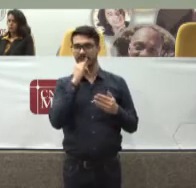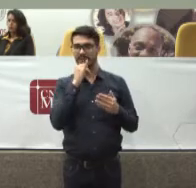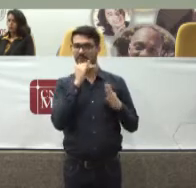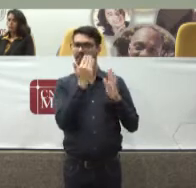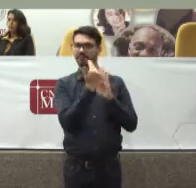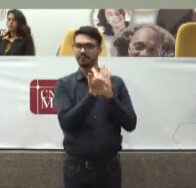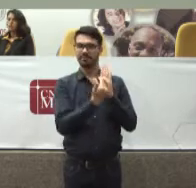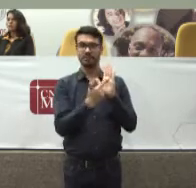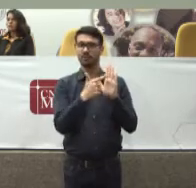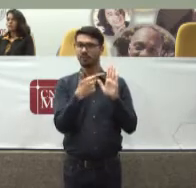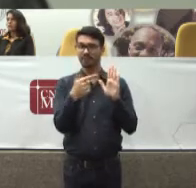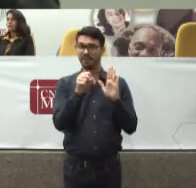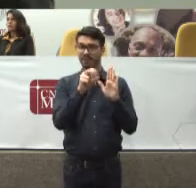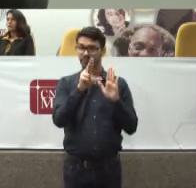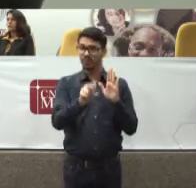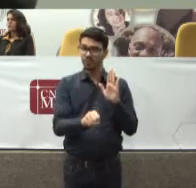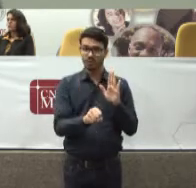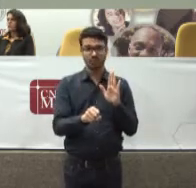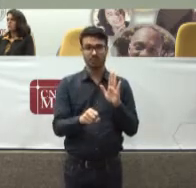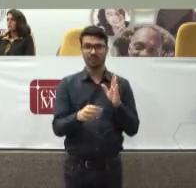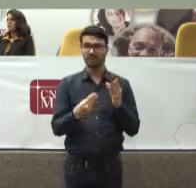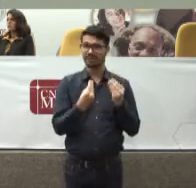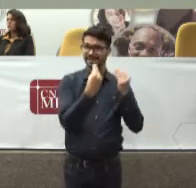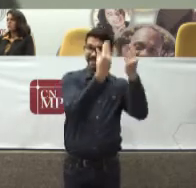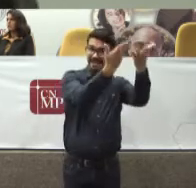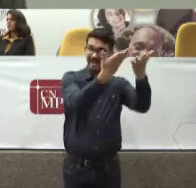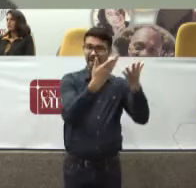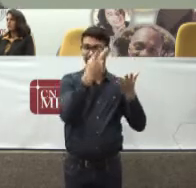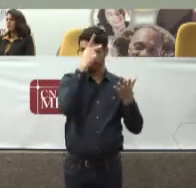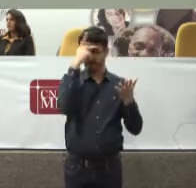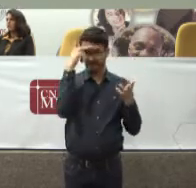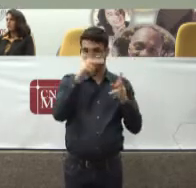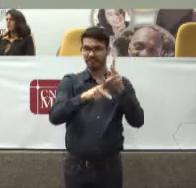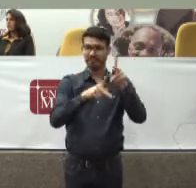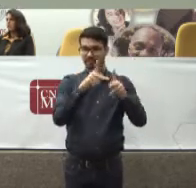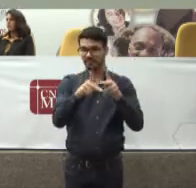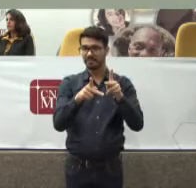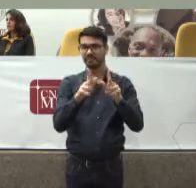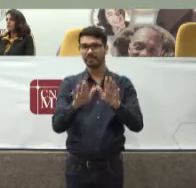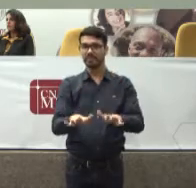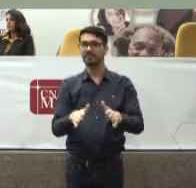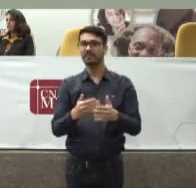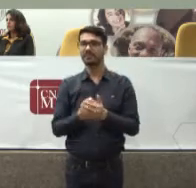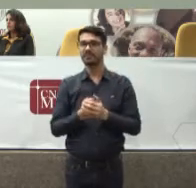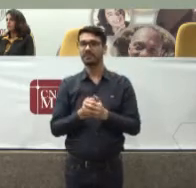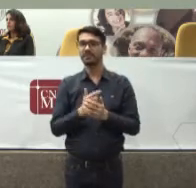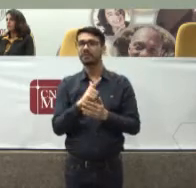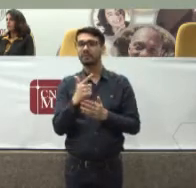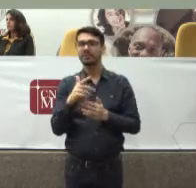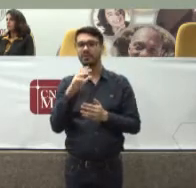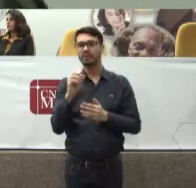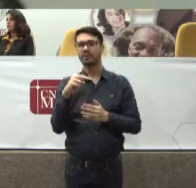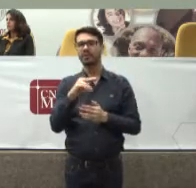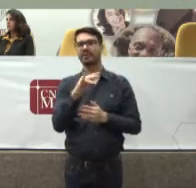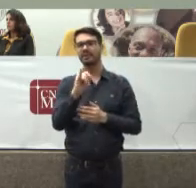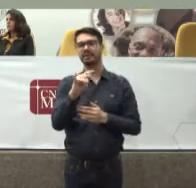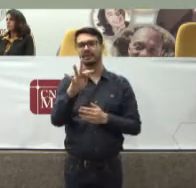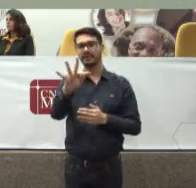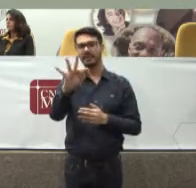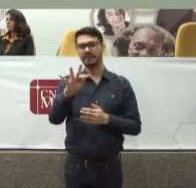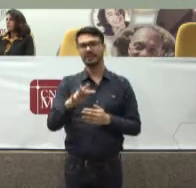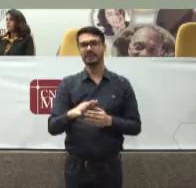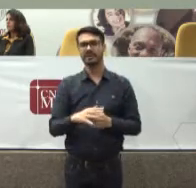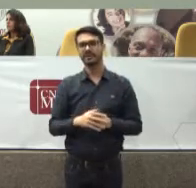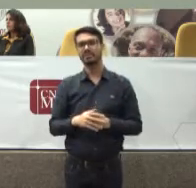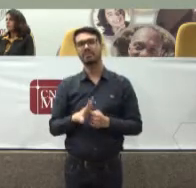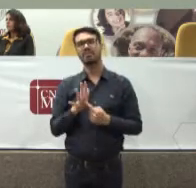SUS É necessário Que se forneça Algo Que não foi Referendado Pela Conitec Isso se